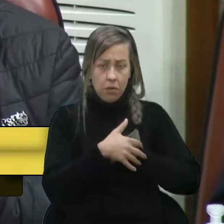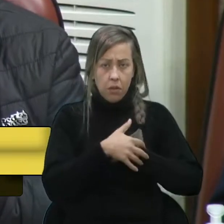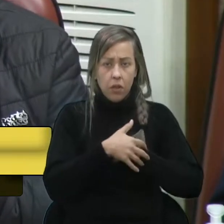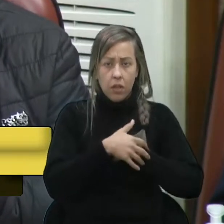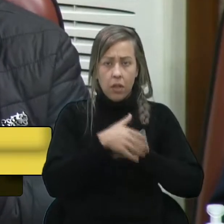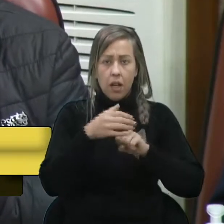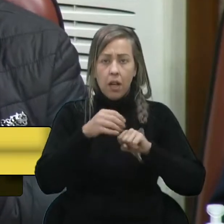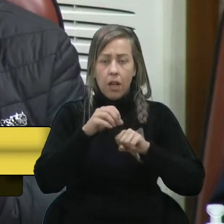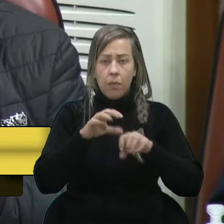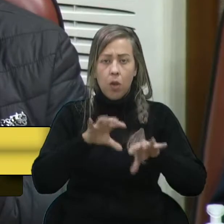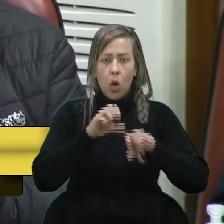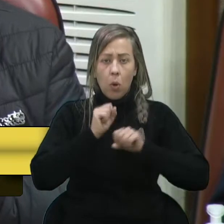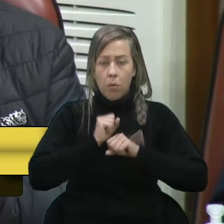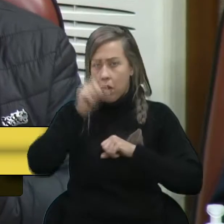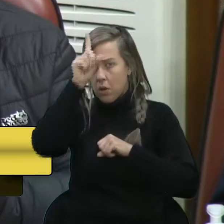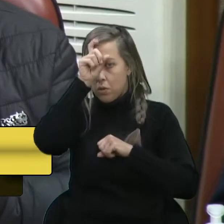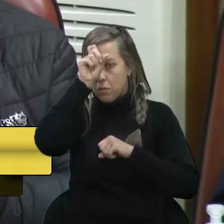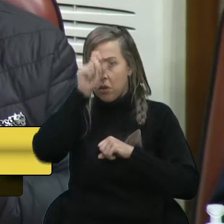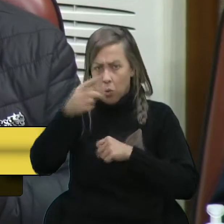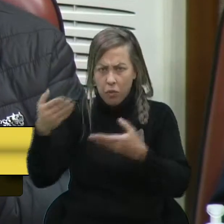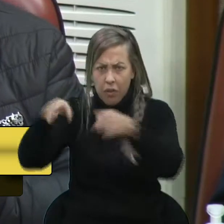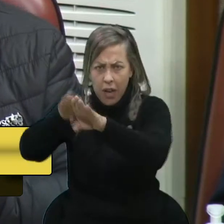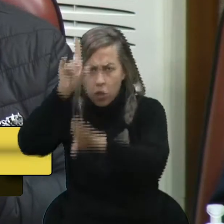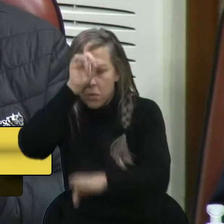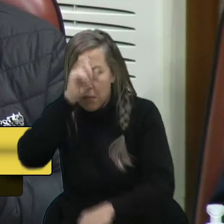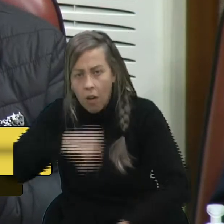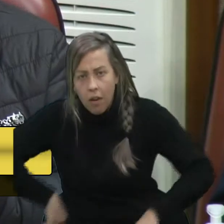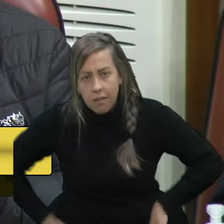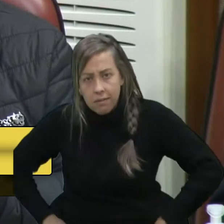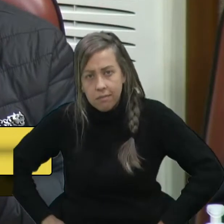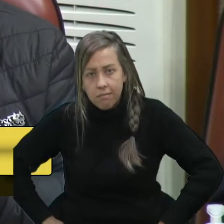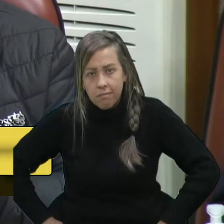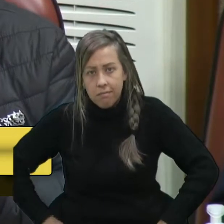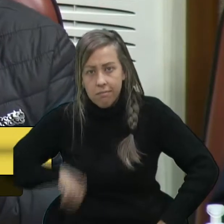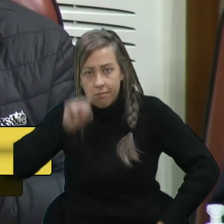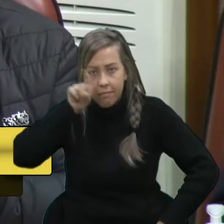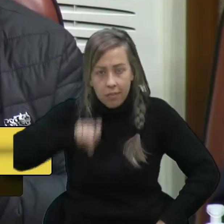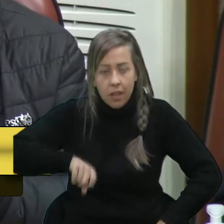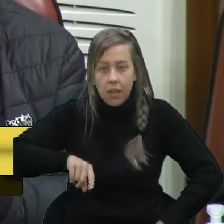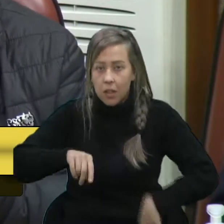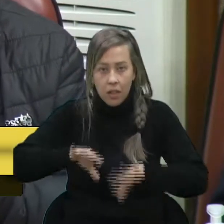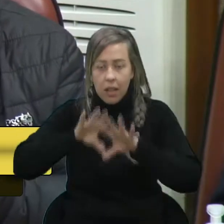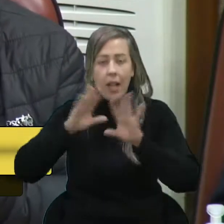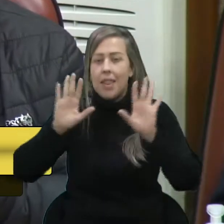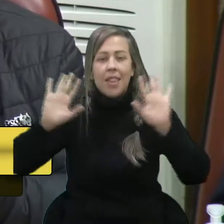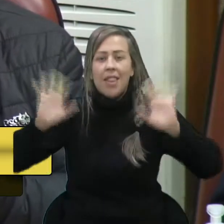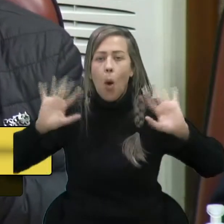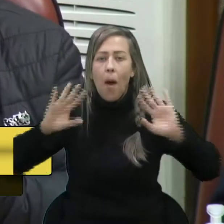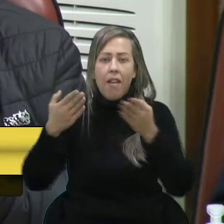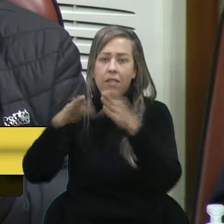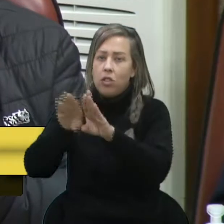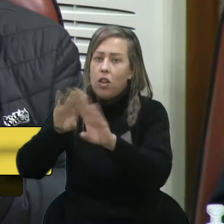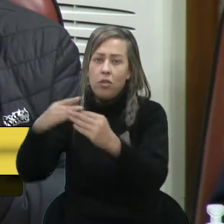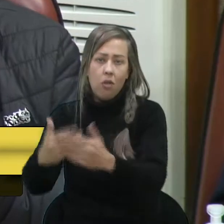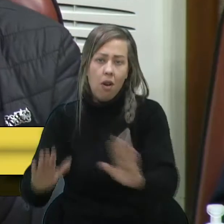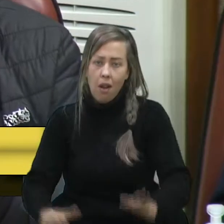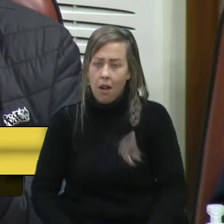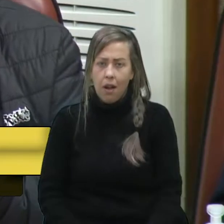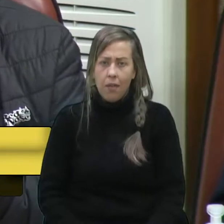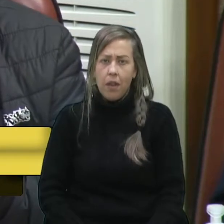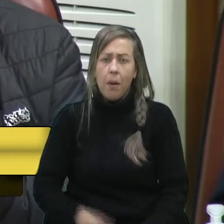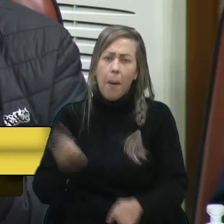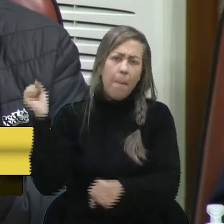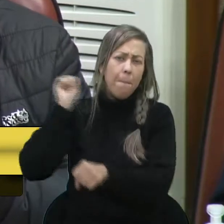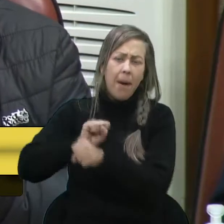sendo contaminado no hospital, tu não fecha o hospital. Então não é questão fechar a escola. Então não